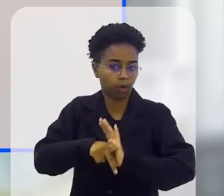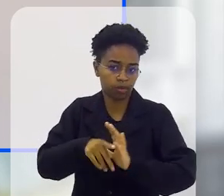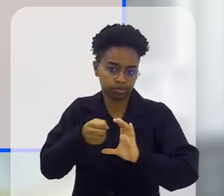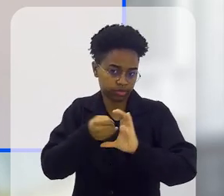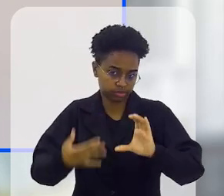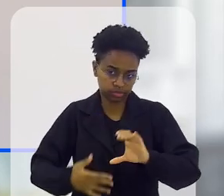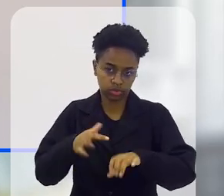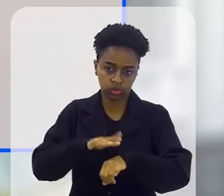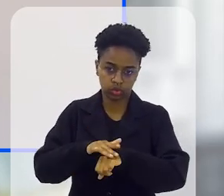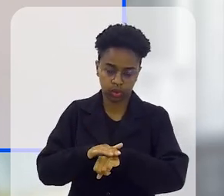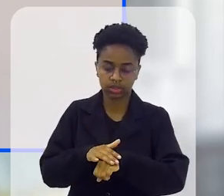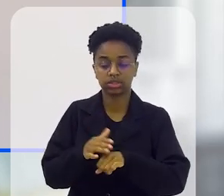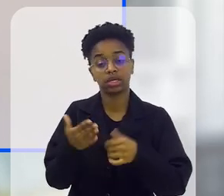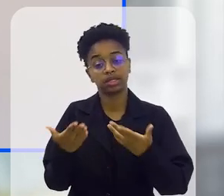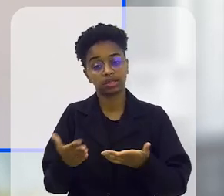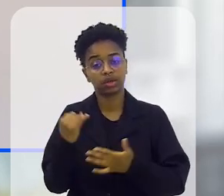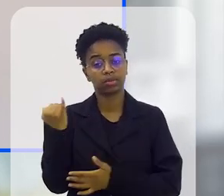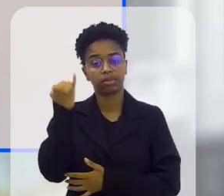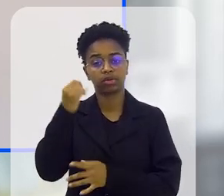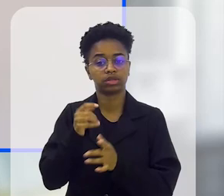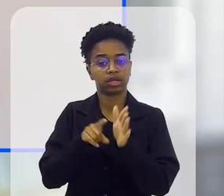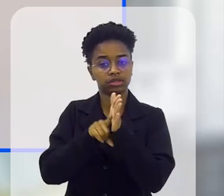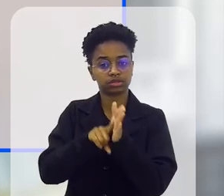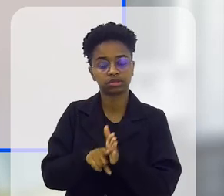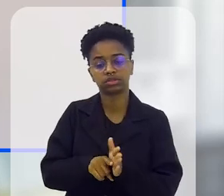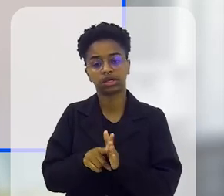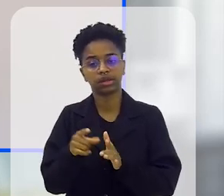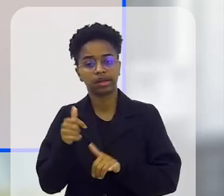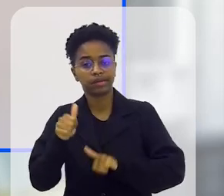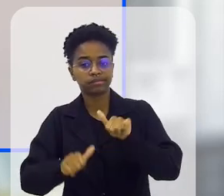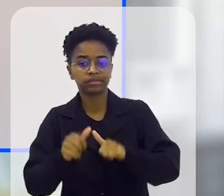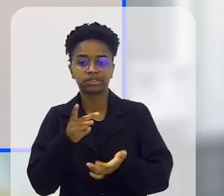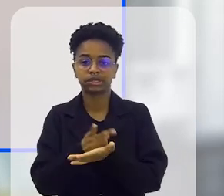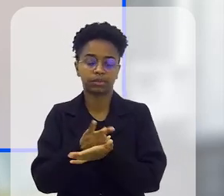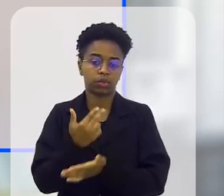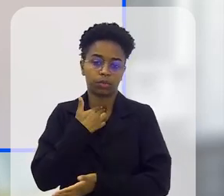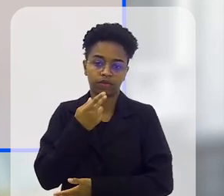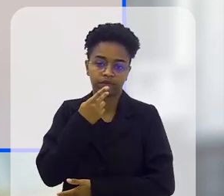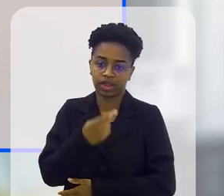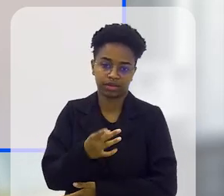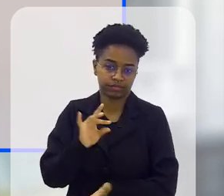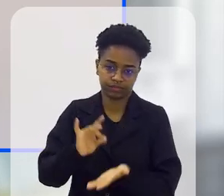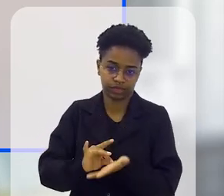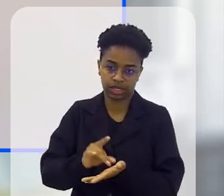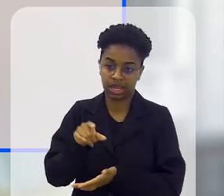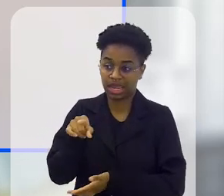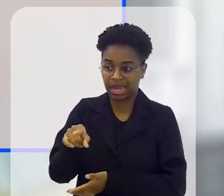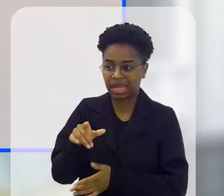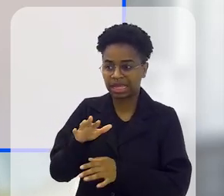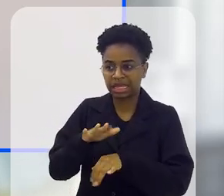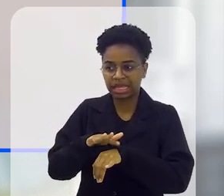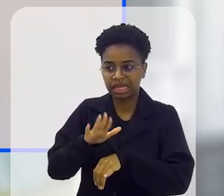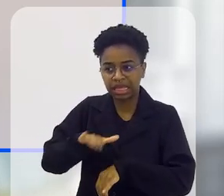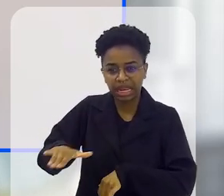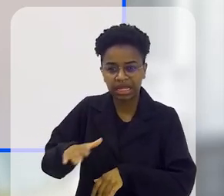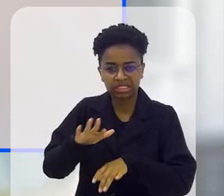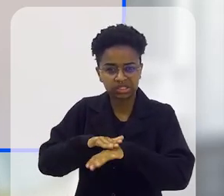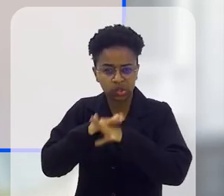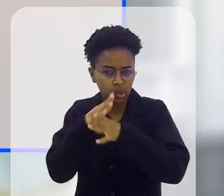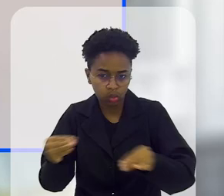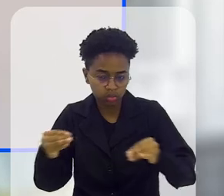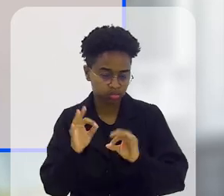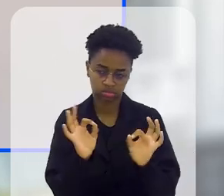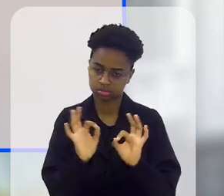doença, então é muito importante que essa vigilância seja feita, a gente não pode afirmar que, de fato, como vocês estão falando, que a criança fica